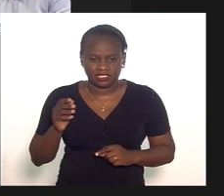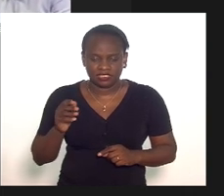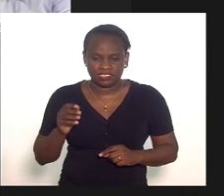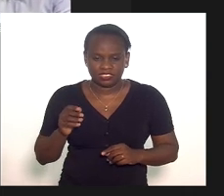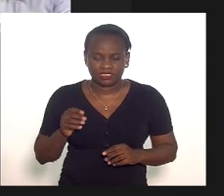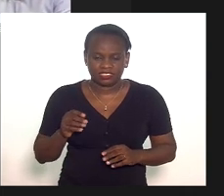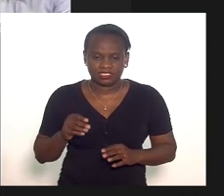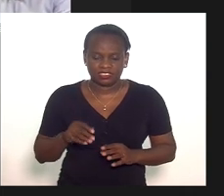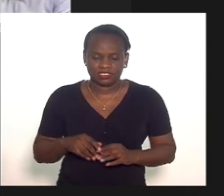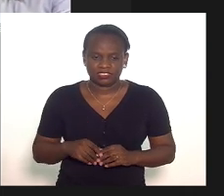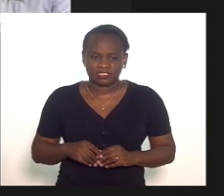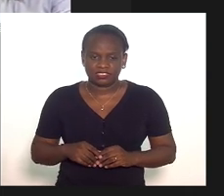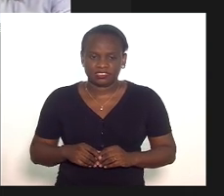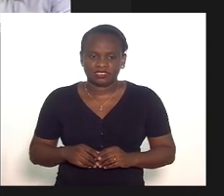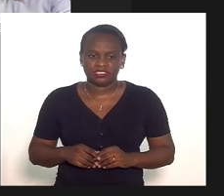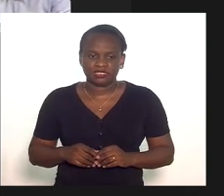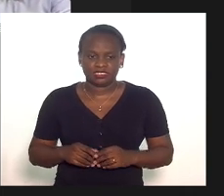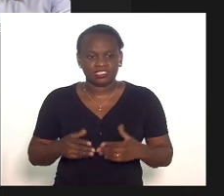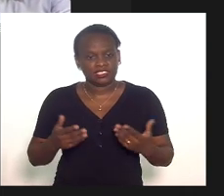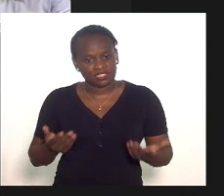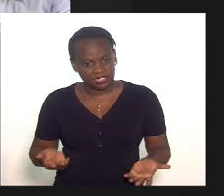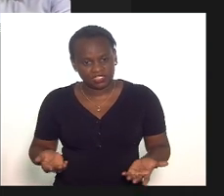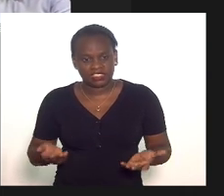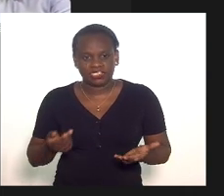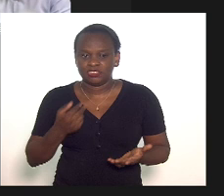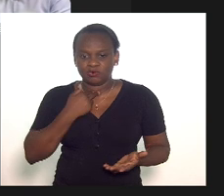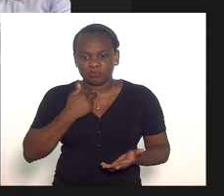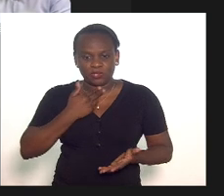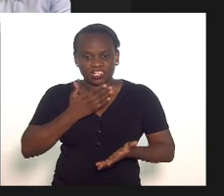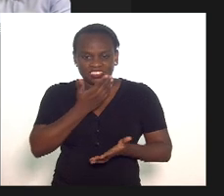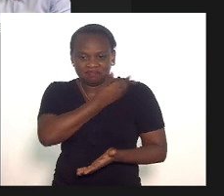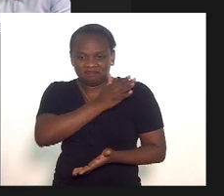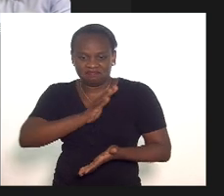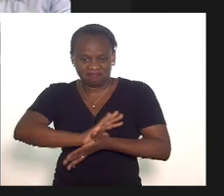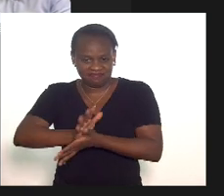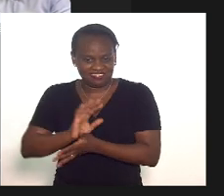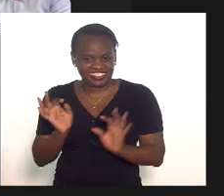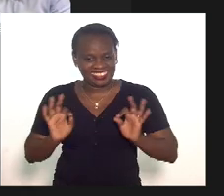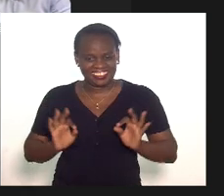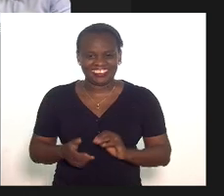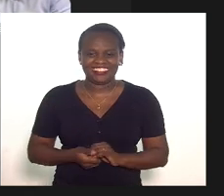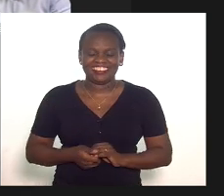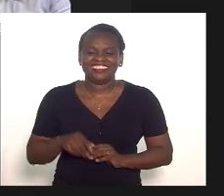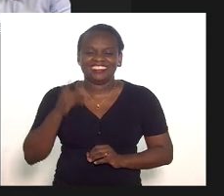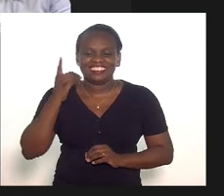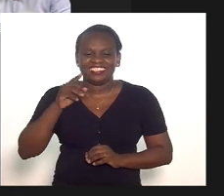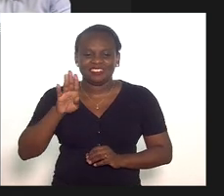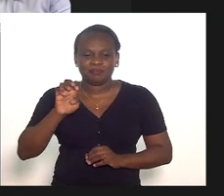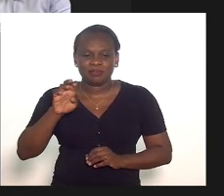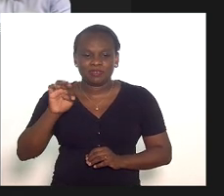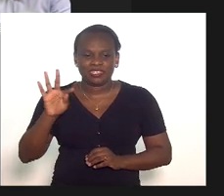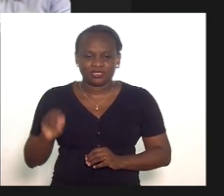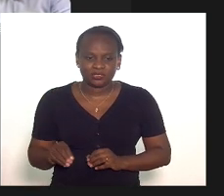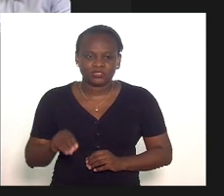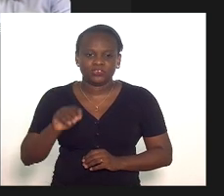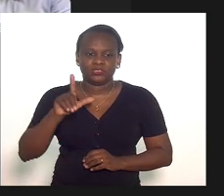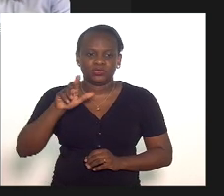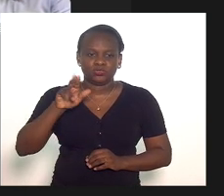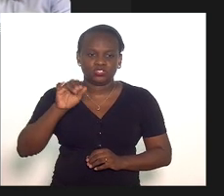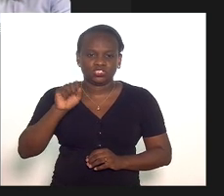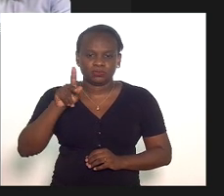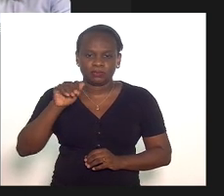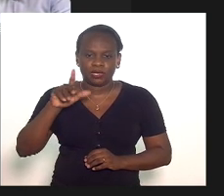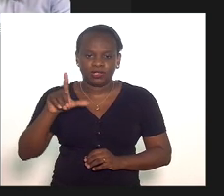poderíamos nós discriminar ninguém deputado Bebeto deputado Luiz